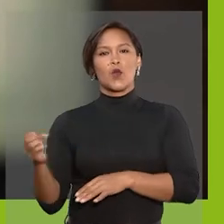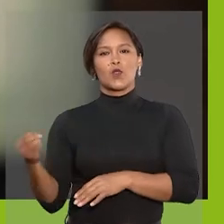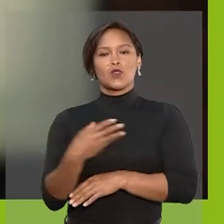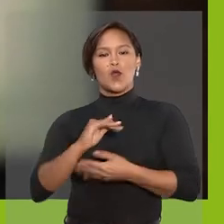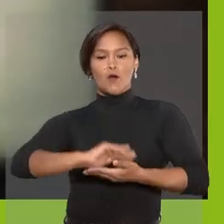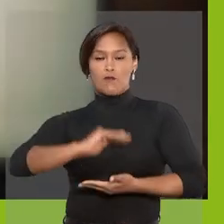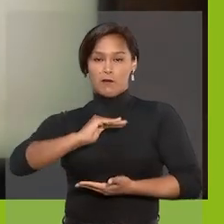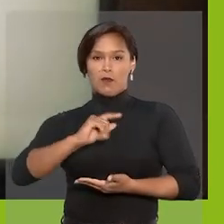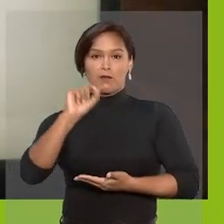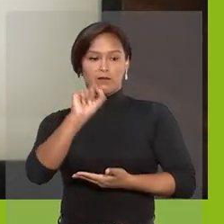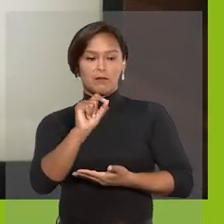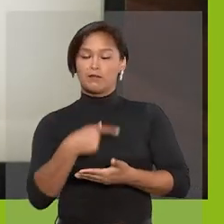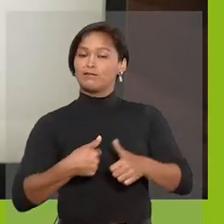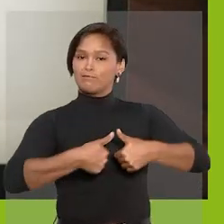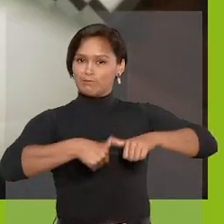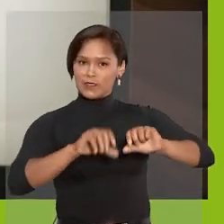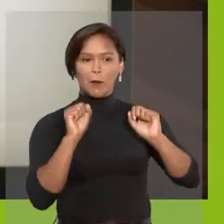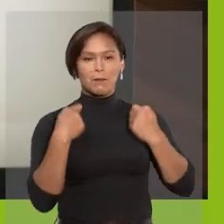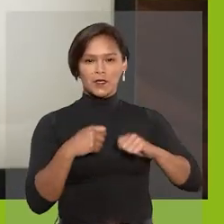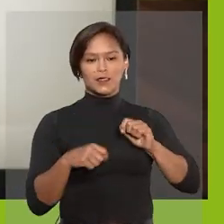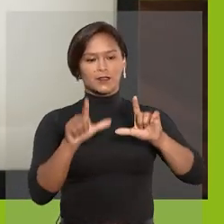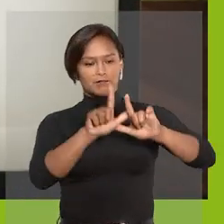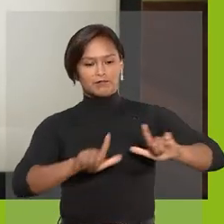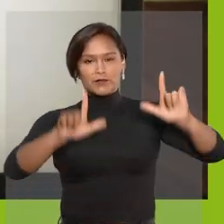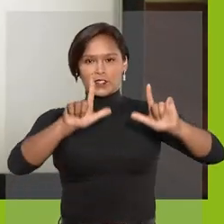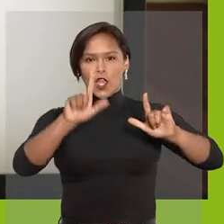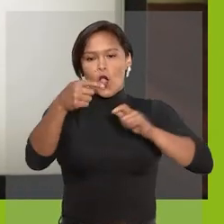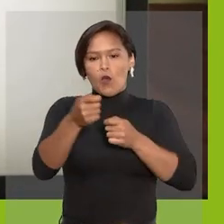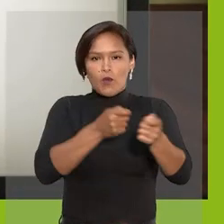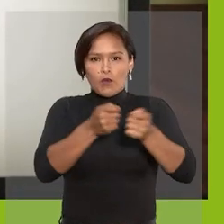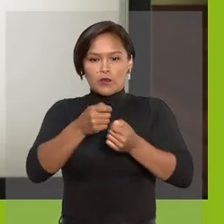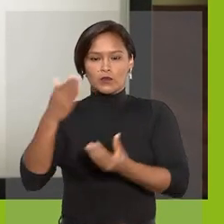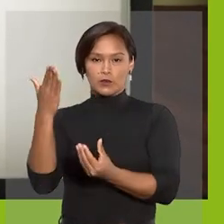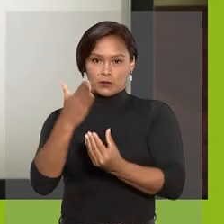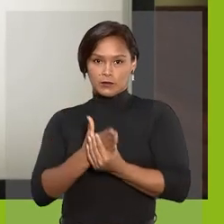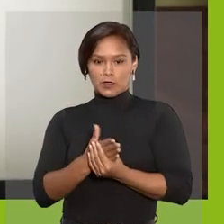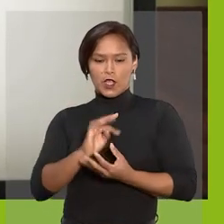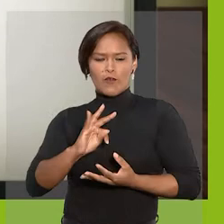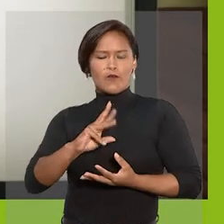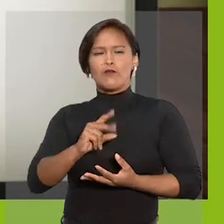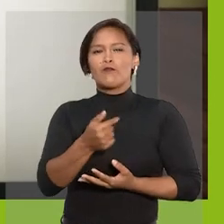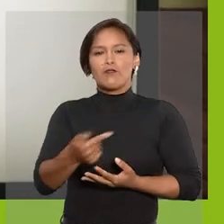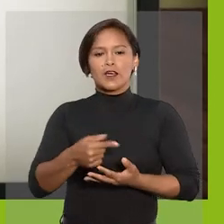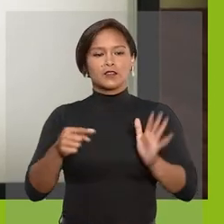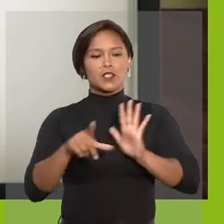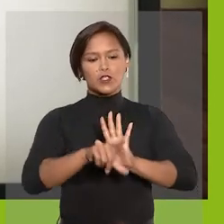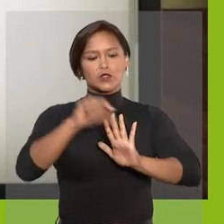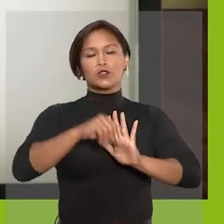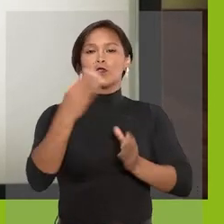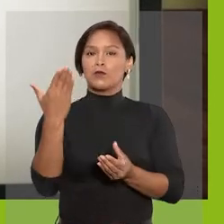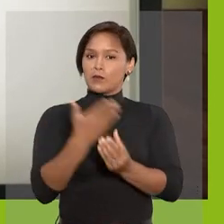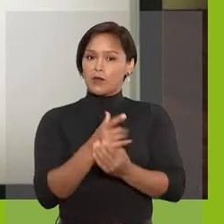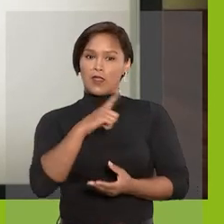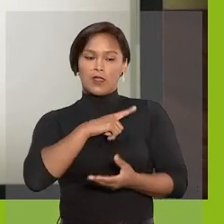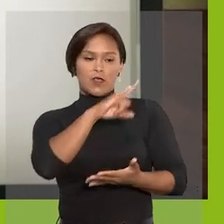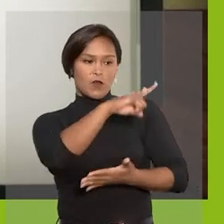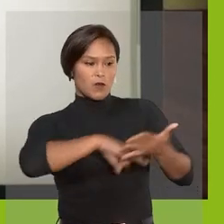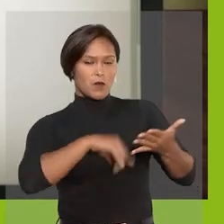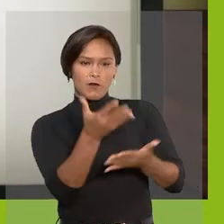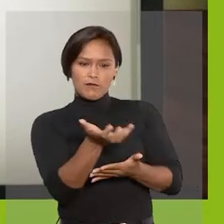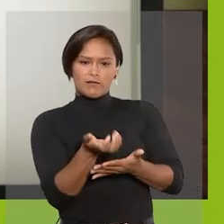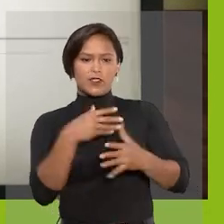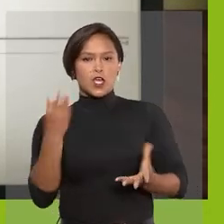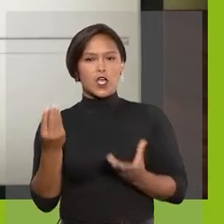novo bloco. Para isso, acesse a tela Controle de Processos e clique no processo que possui o documento que você